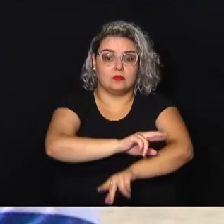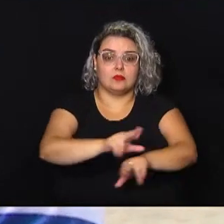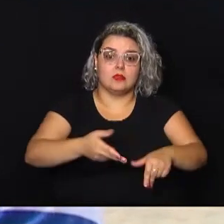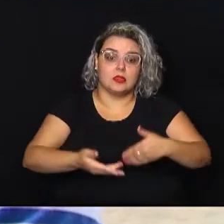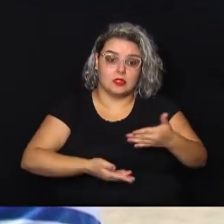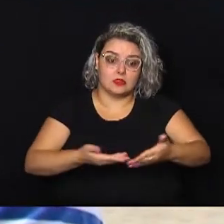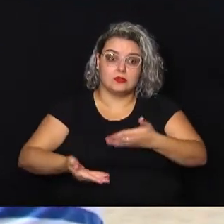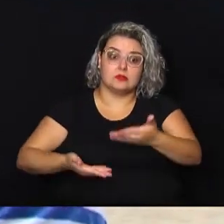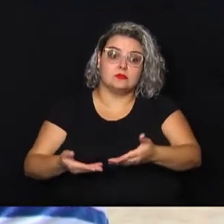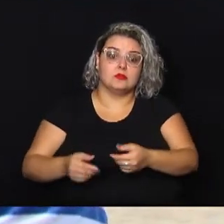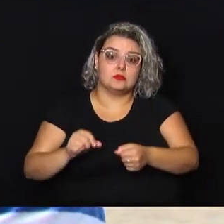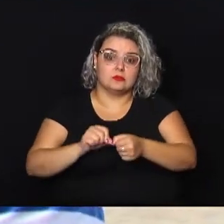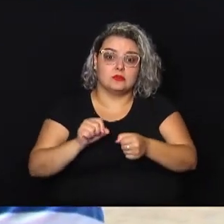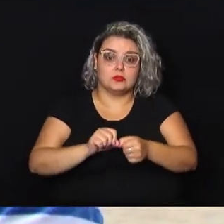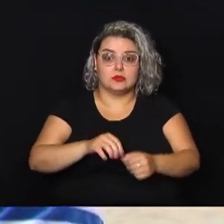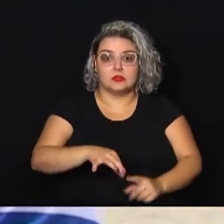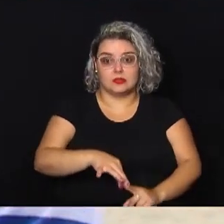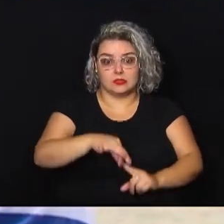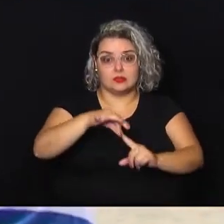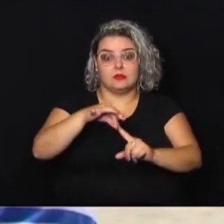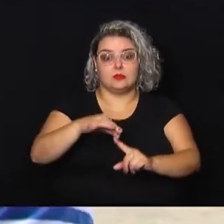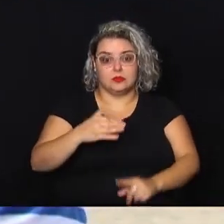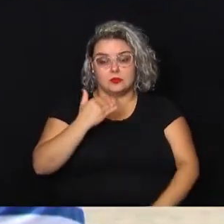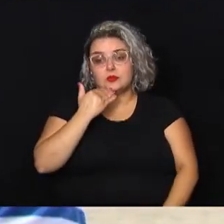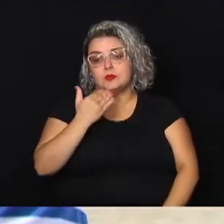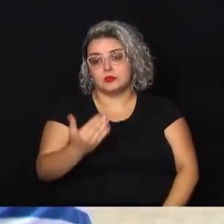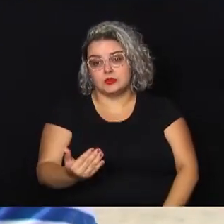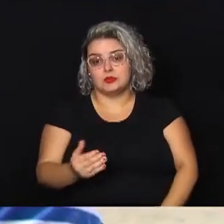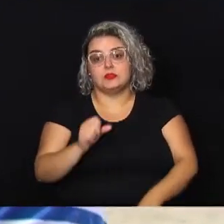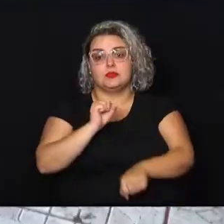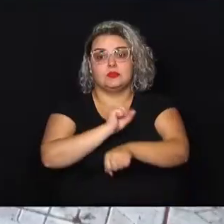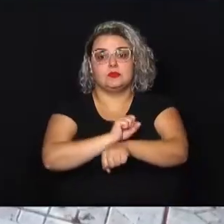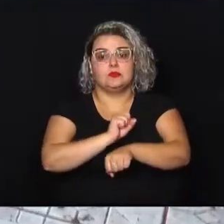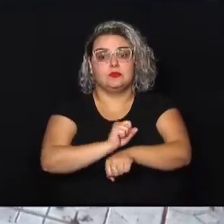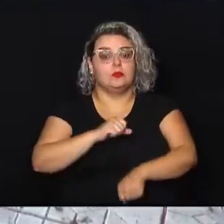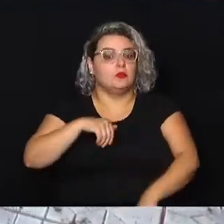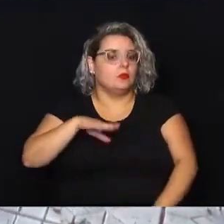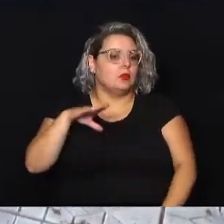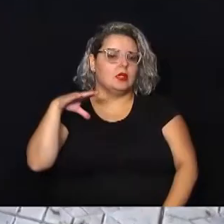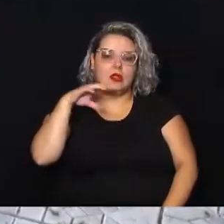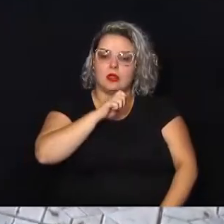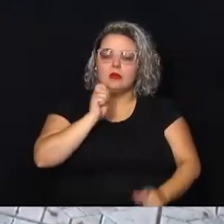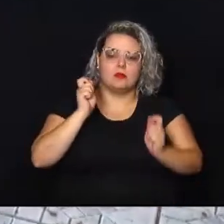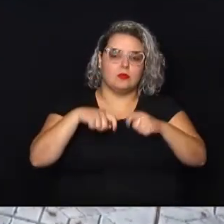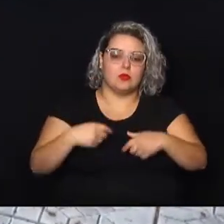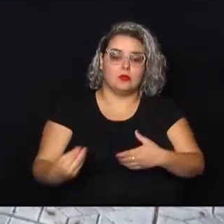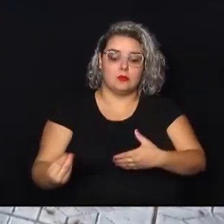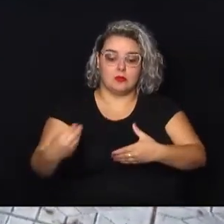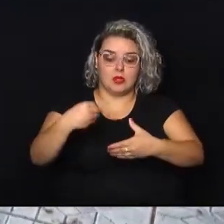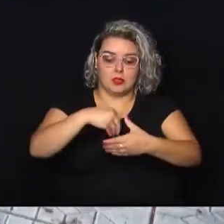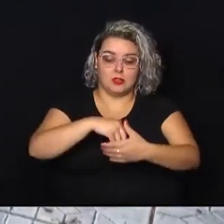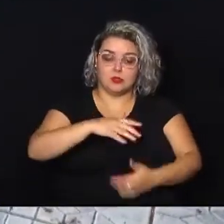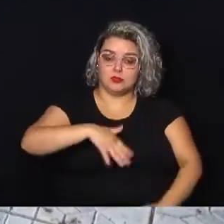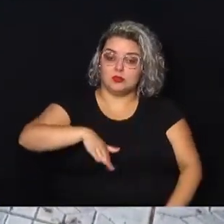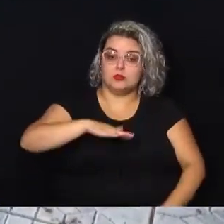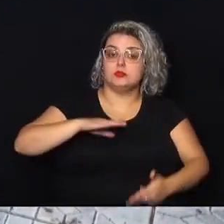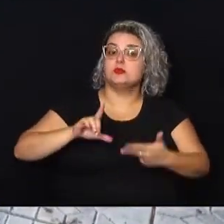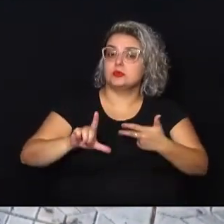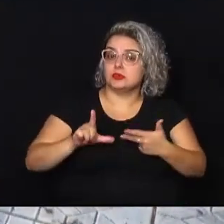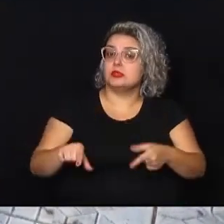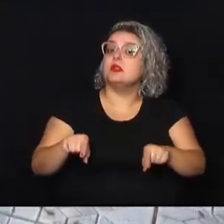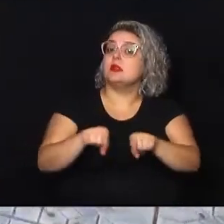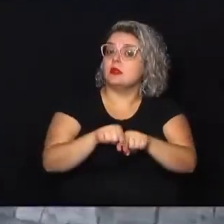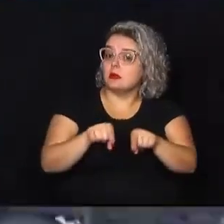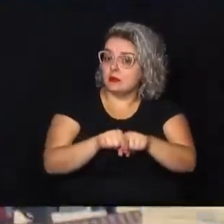Então, a prioridade foi solicitada e a gente aguarda o mais breve possível. Uma área interna do prédio do Legislativo também